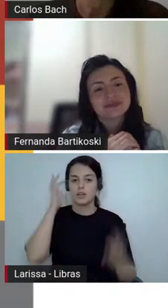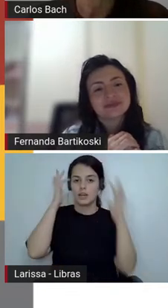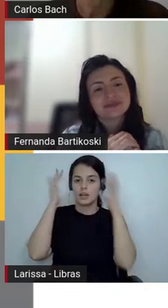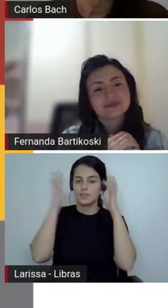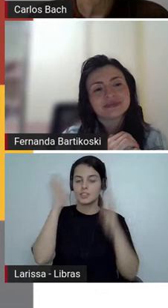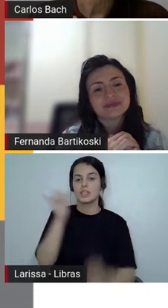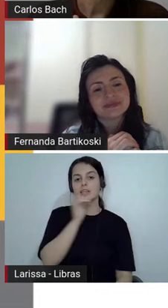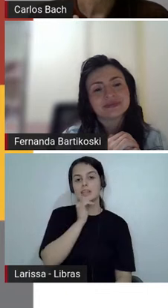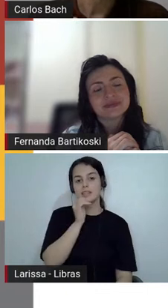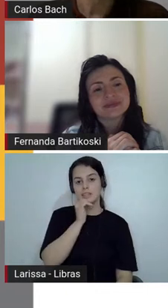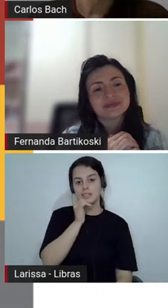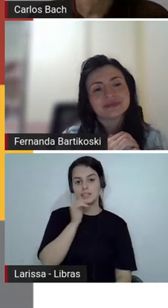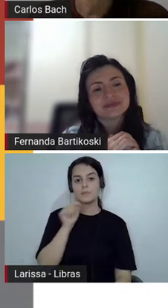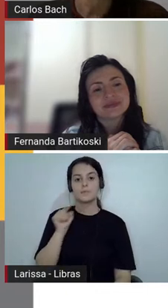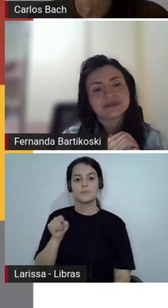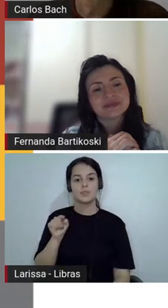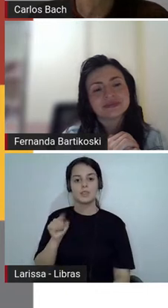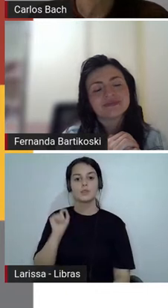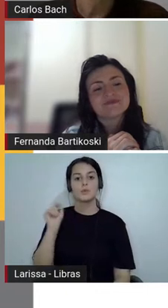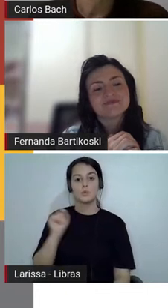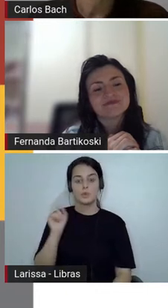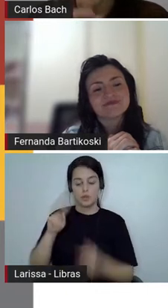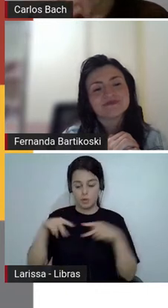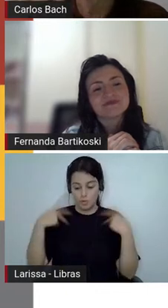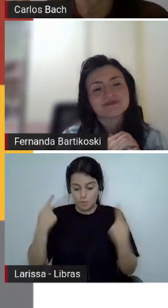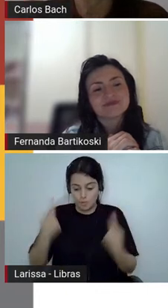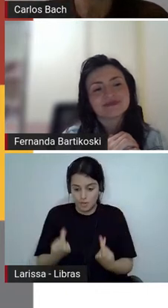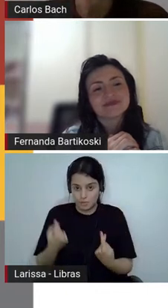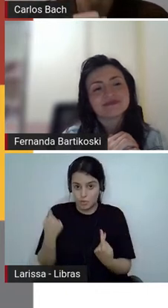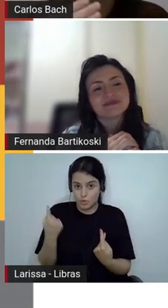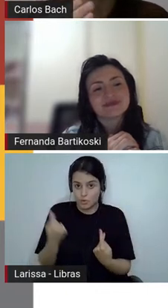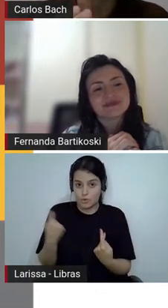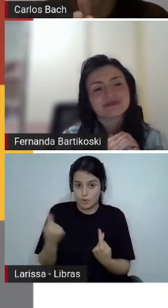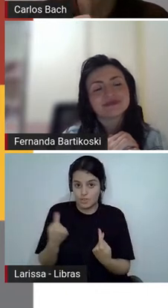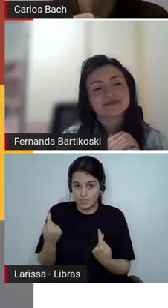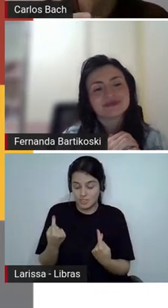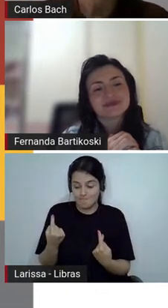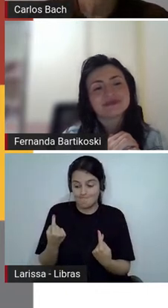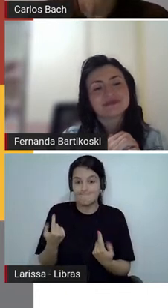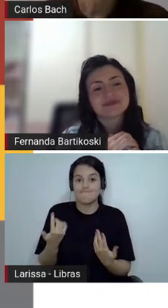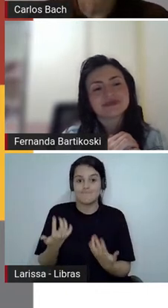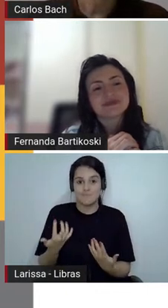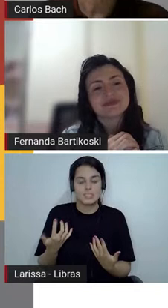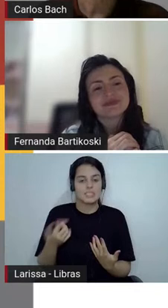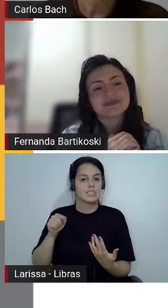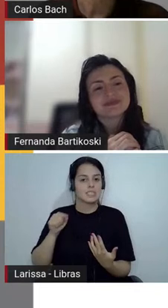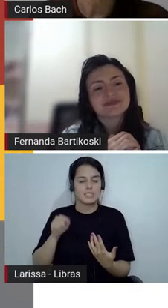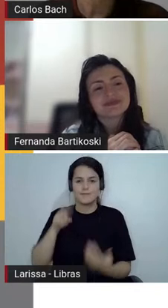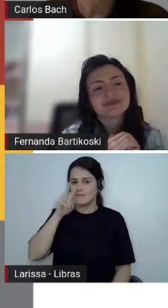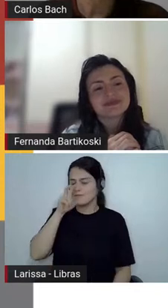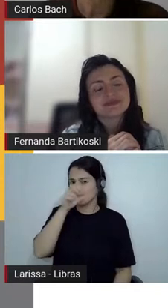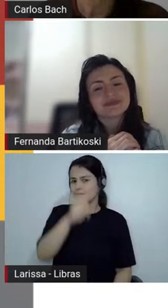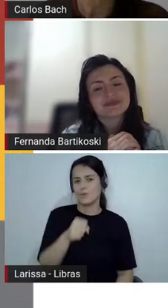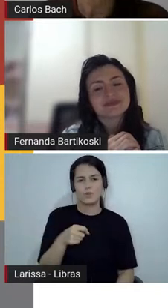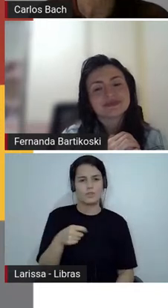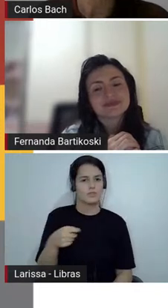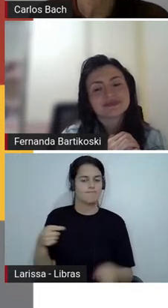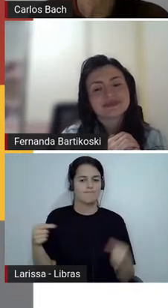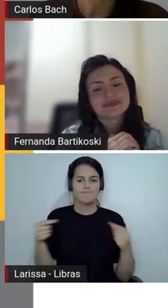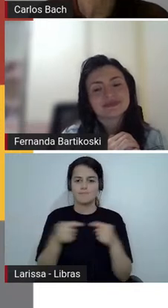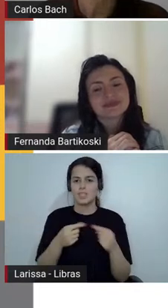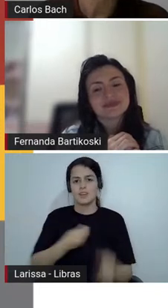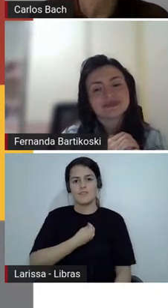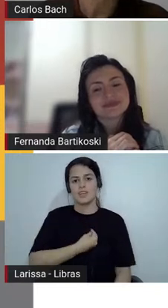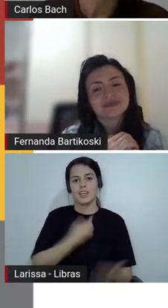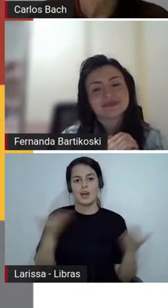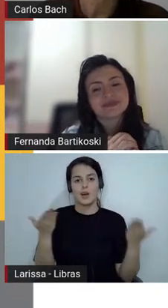do humano ela está muito forte hoje depois dessa pandemia tudo mais mas mas ela sempre ocorreu de uma